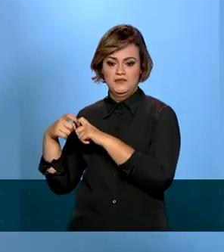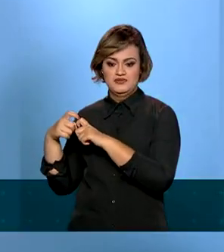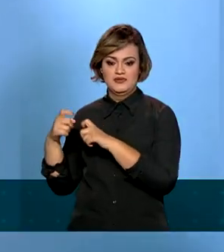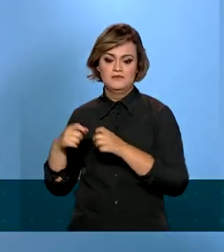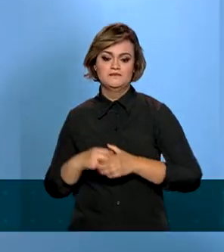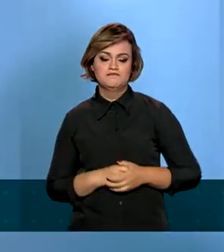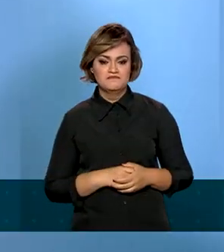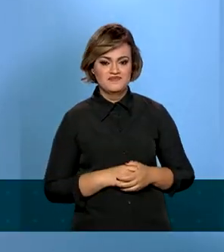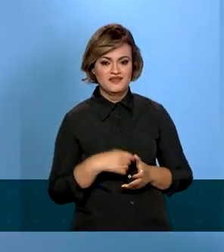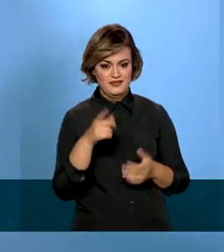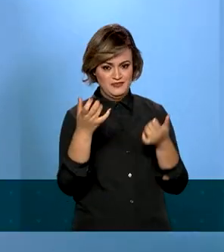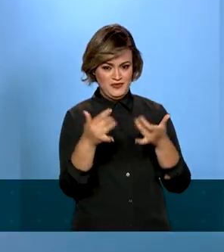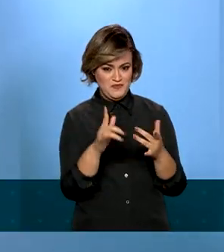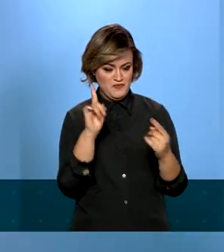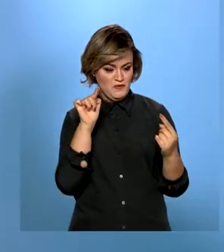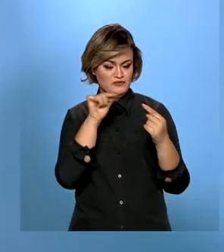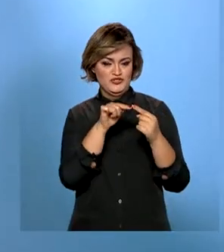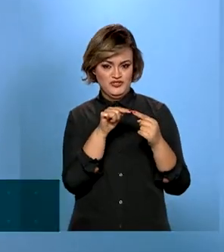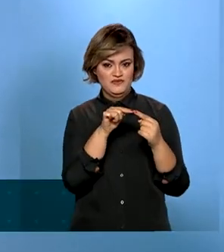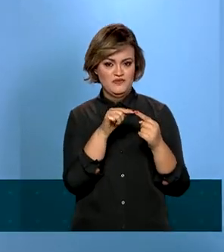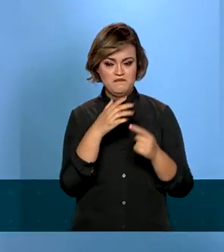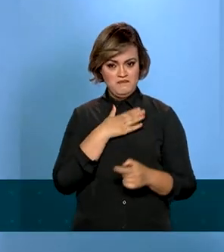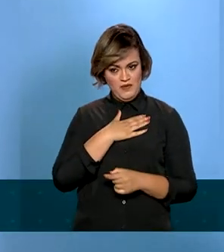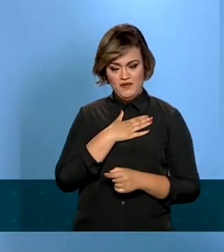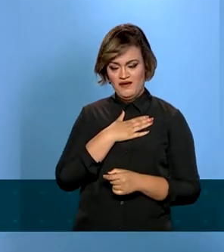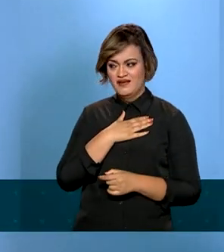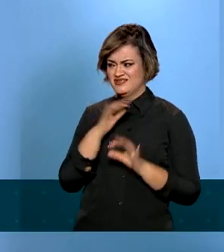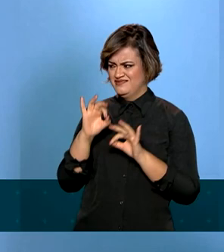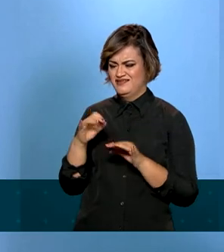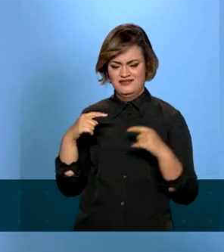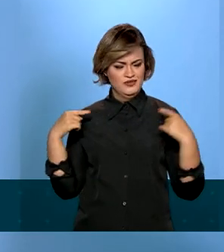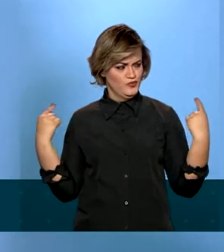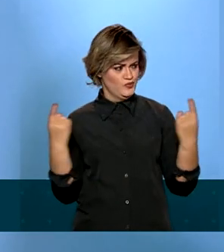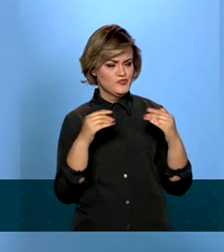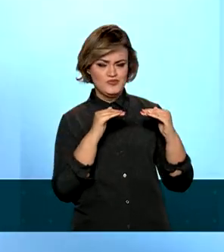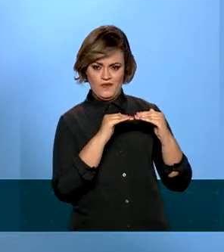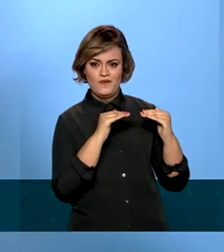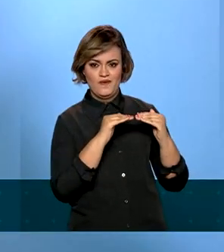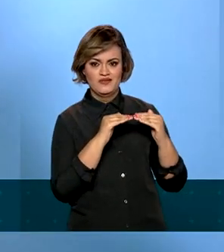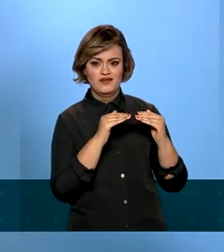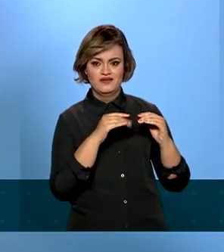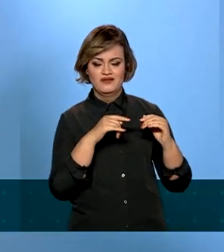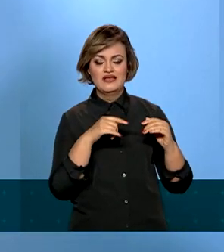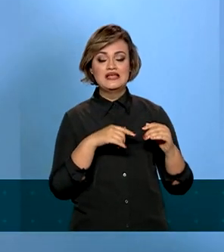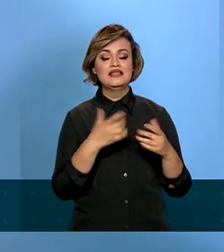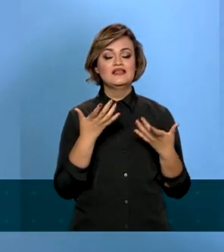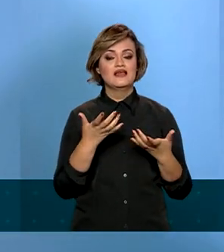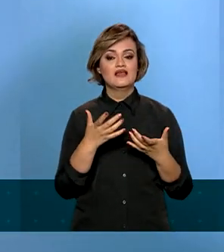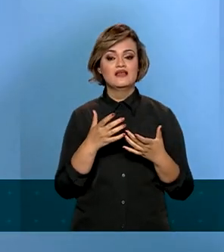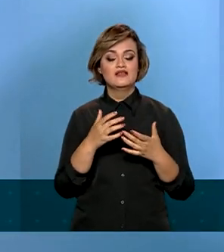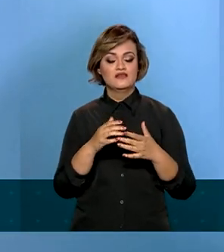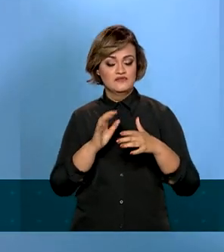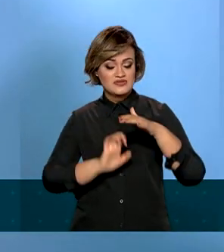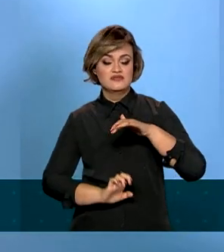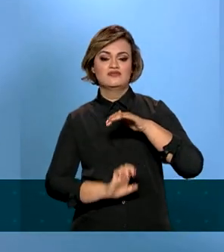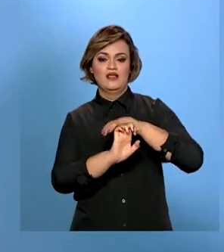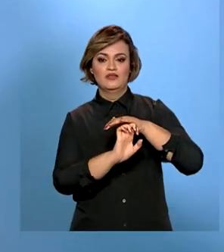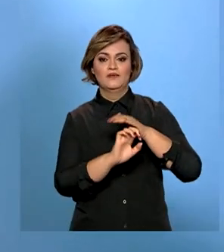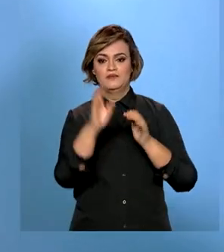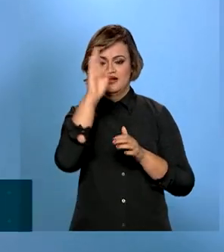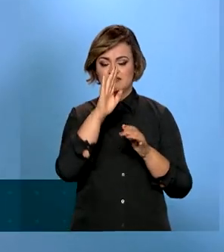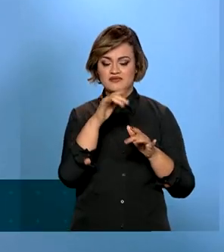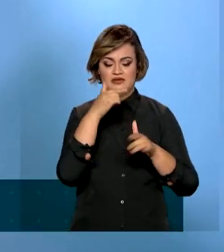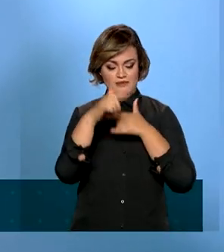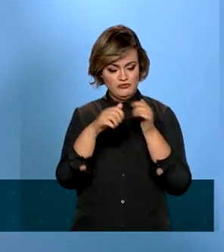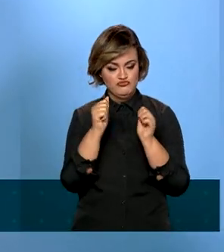E o meu propósito, e tenho certeza que o propósito de todos os servidores da Anatel, é fazer com que o Estado brasileiro, por meio da